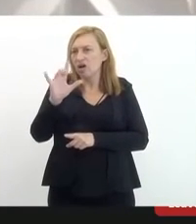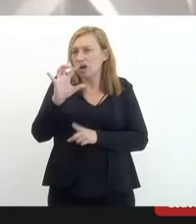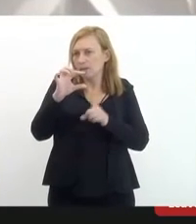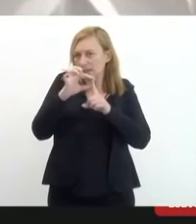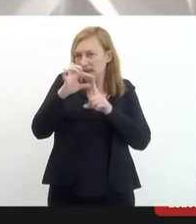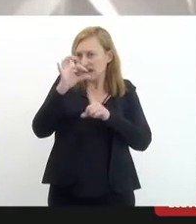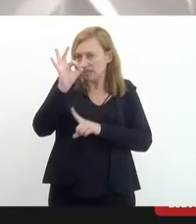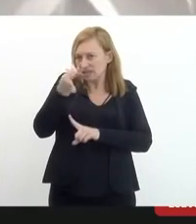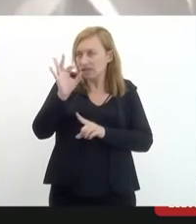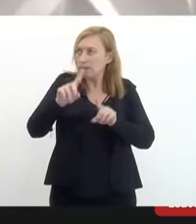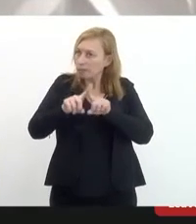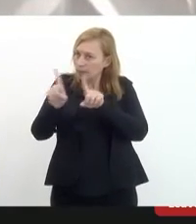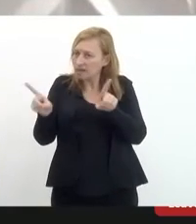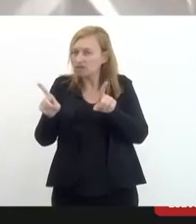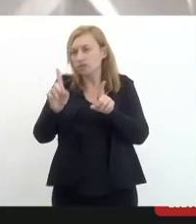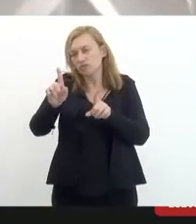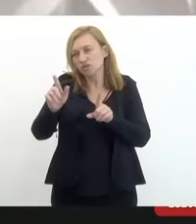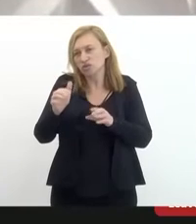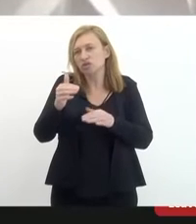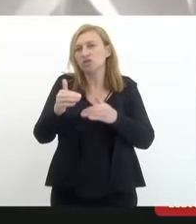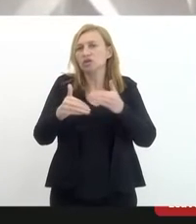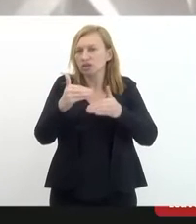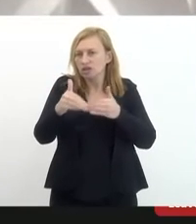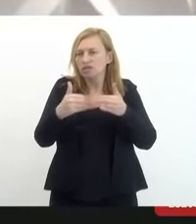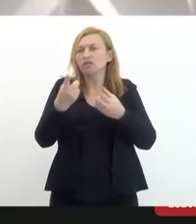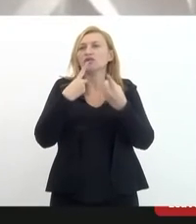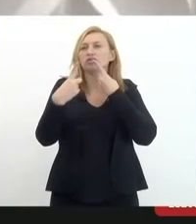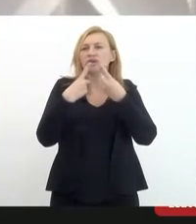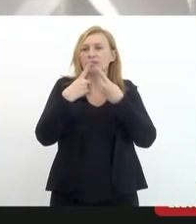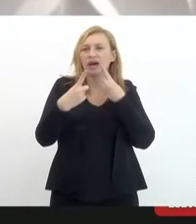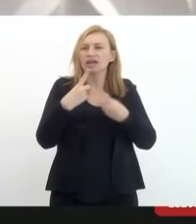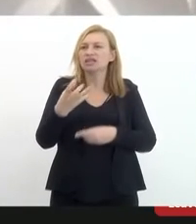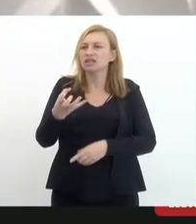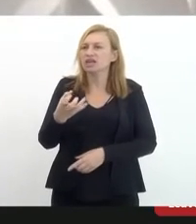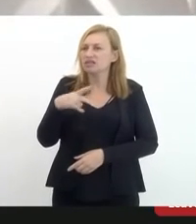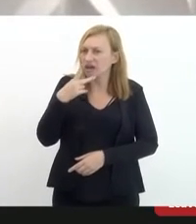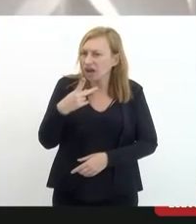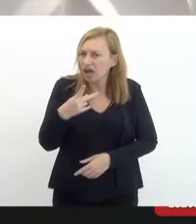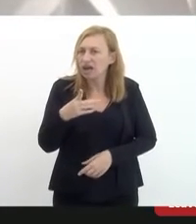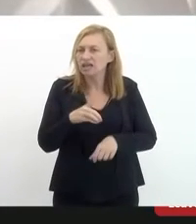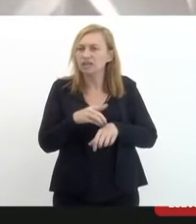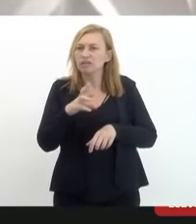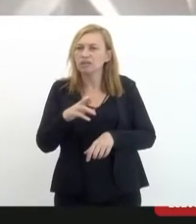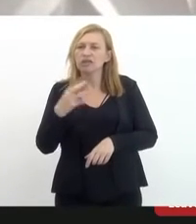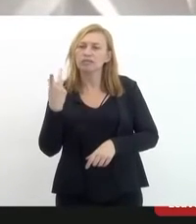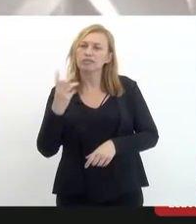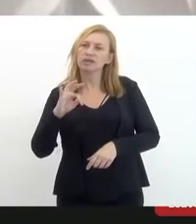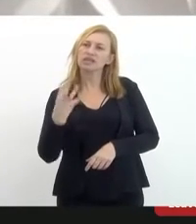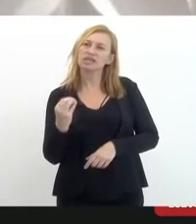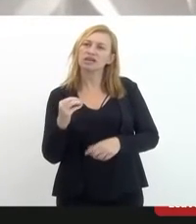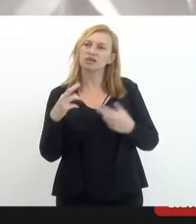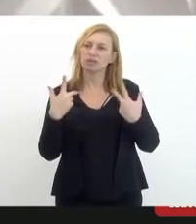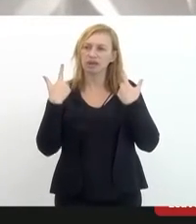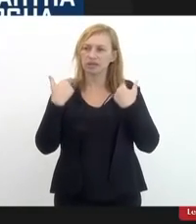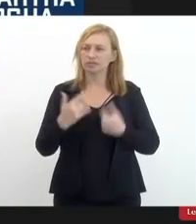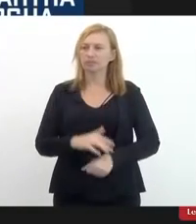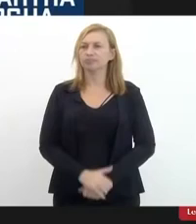vamos construindo esse debate e vamos, quer fazer alguma contribuição, deputado Marcelo Cabeleireiro?